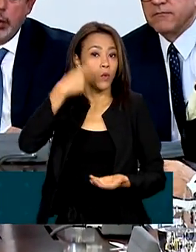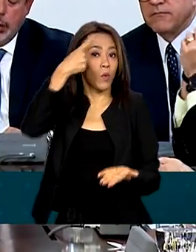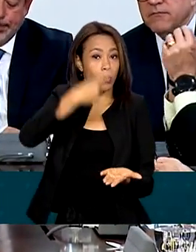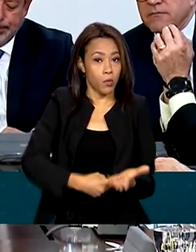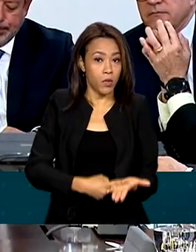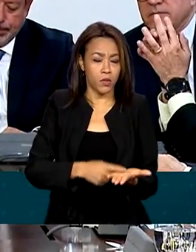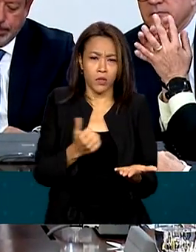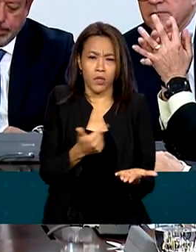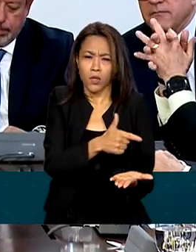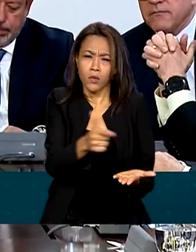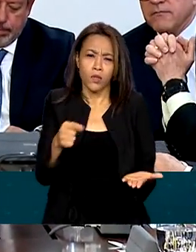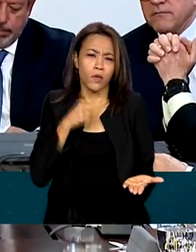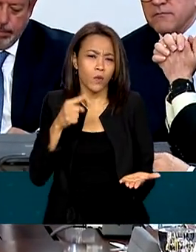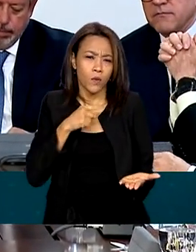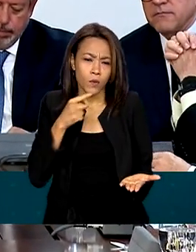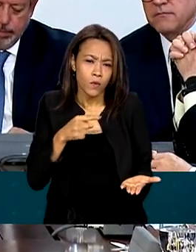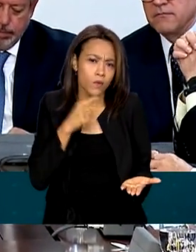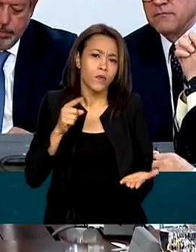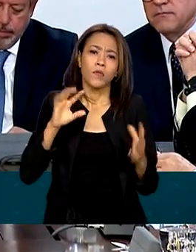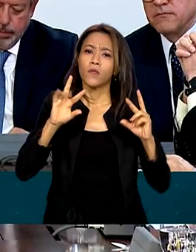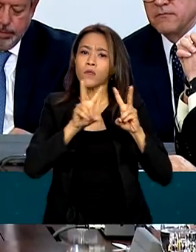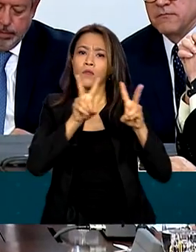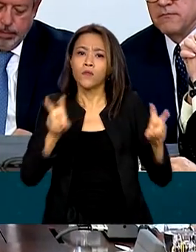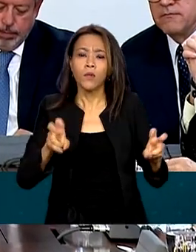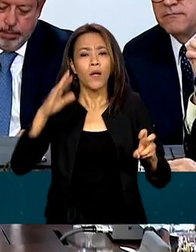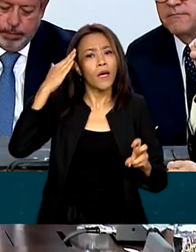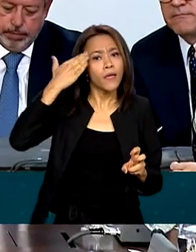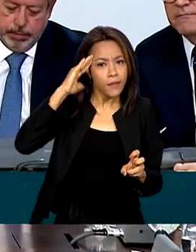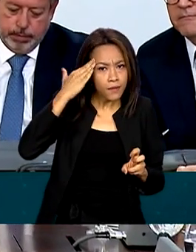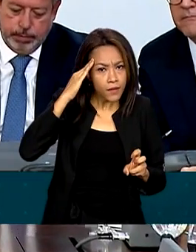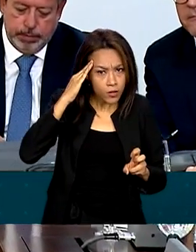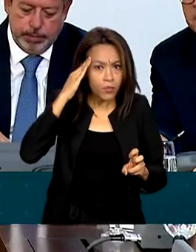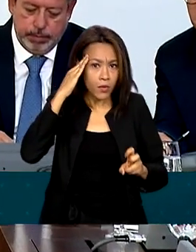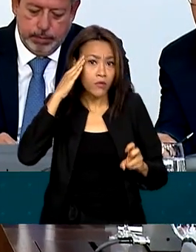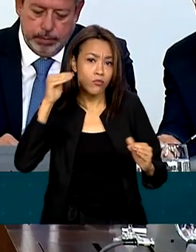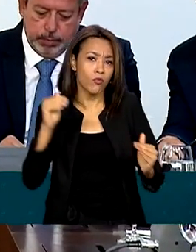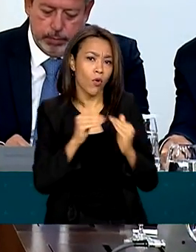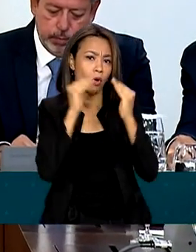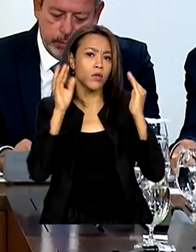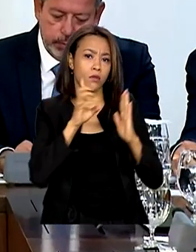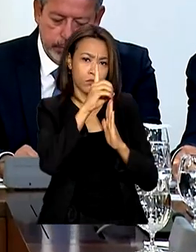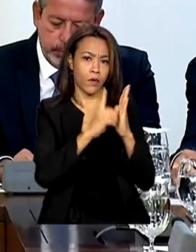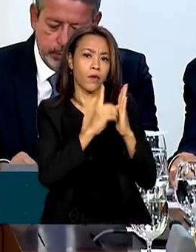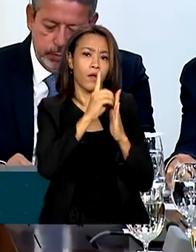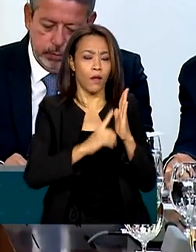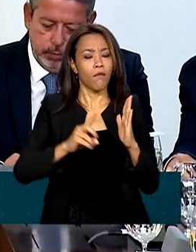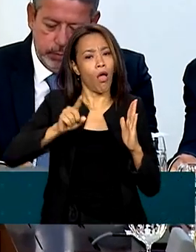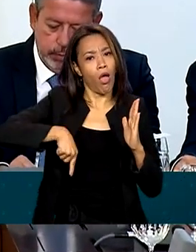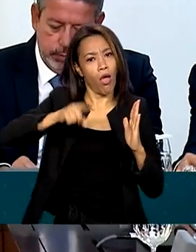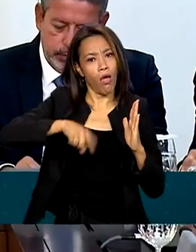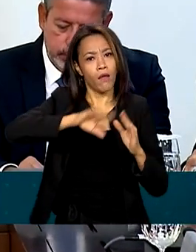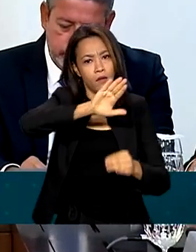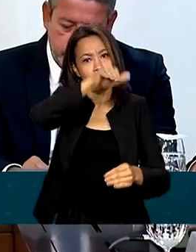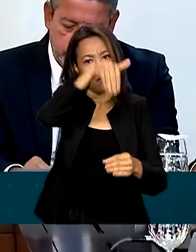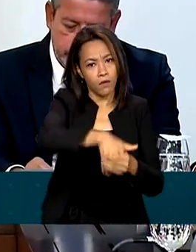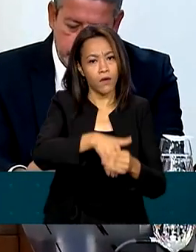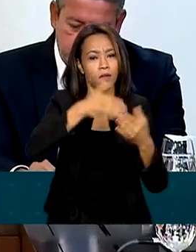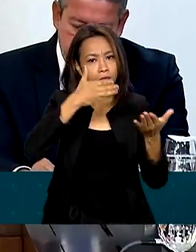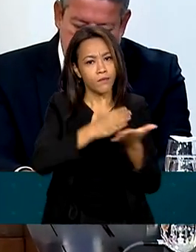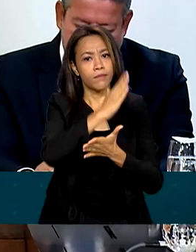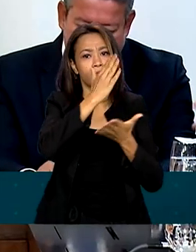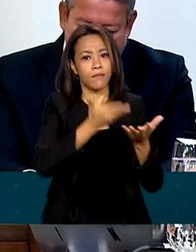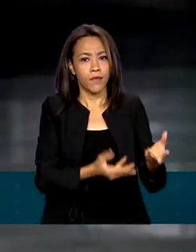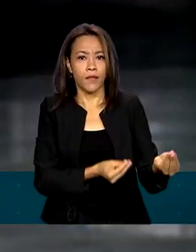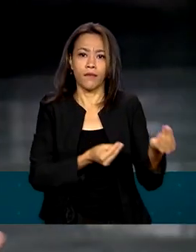de que a compreensão e o entendimento para aquele instante era a decisão alternativa única de